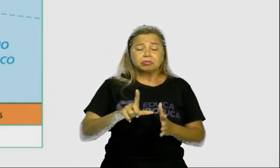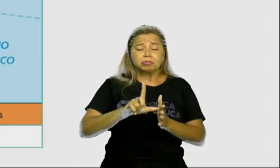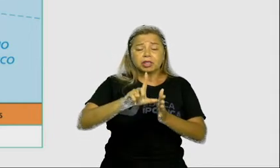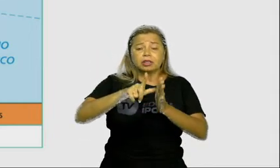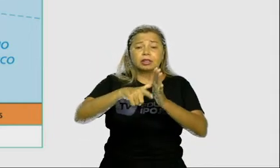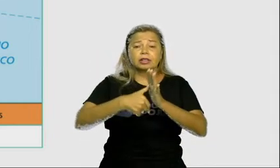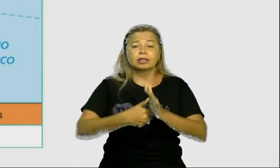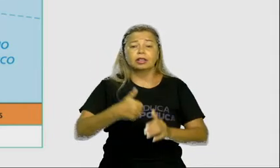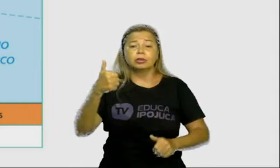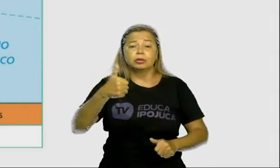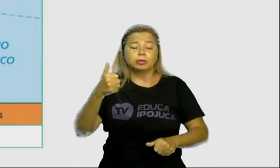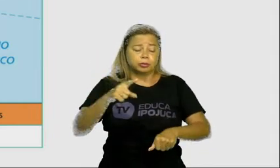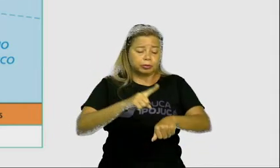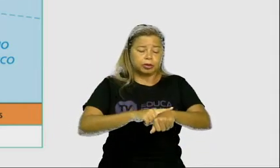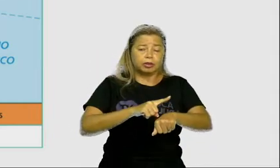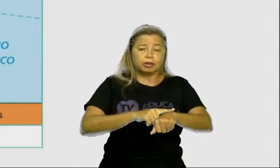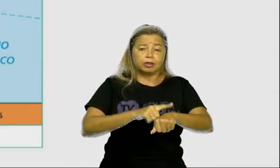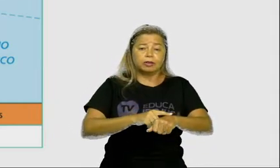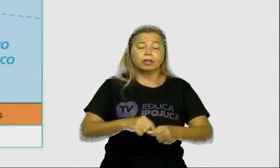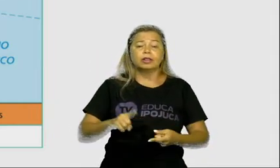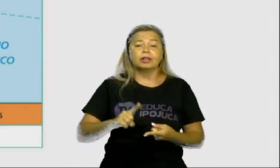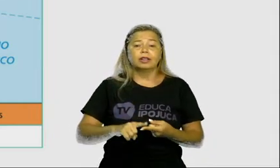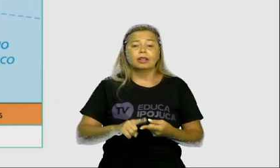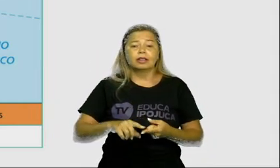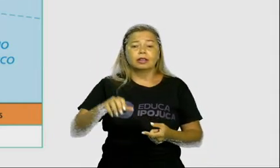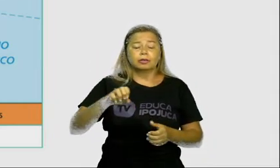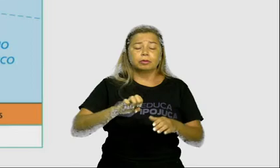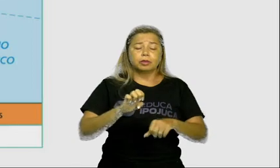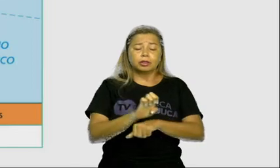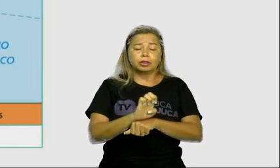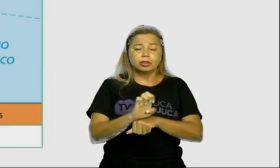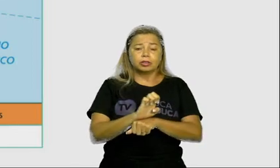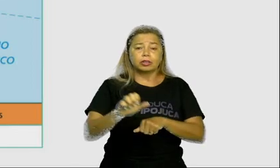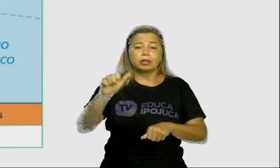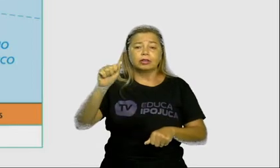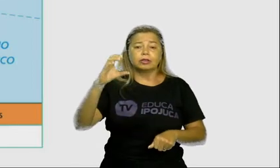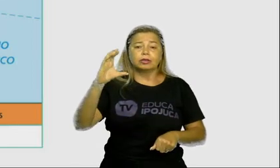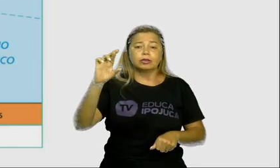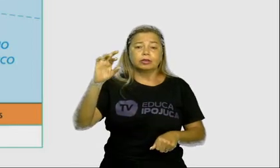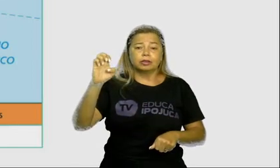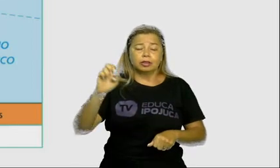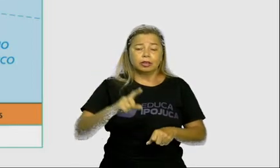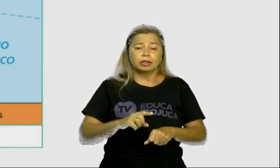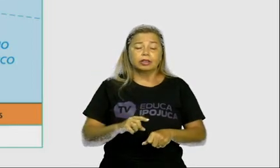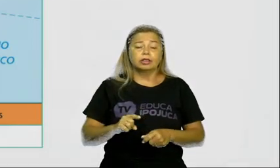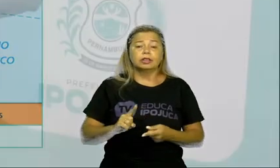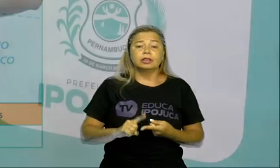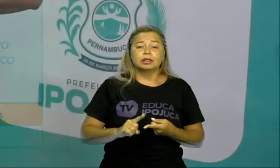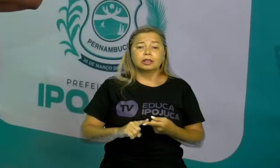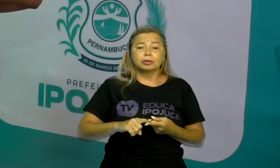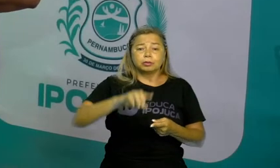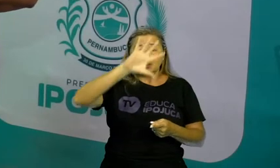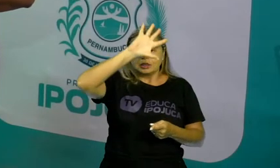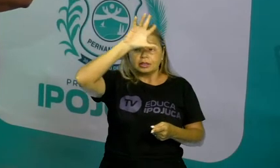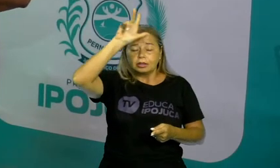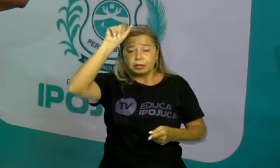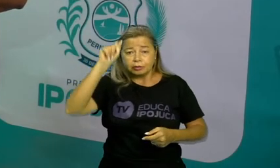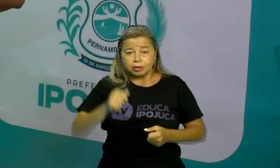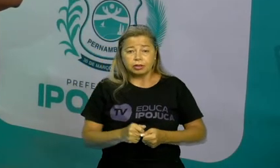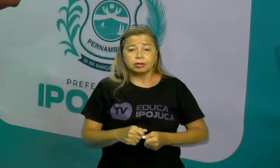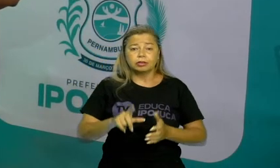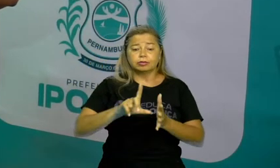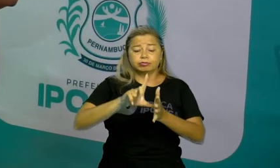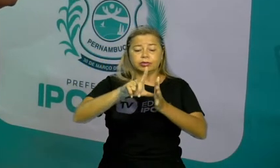gente tem o estado do Acre e uma pequena parte da Amazonas com duas horas de atraso em relação